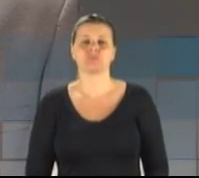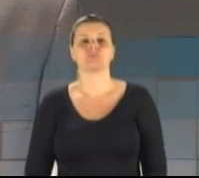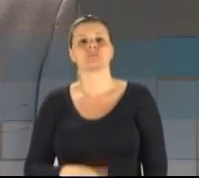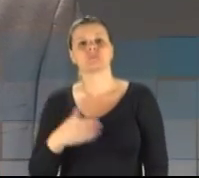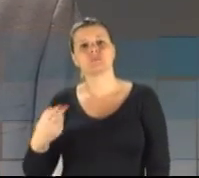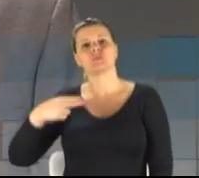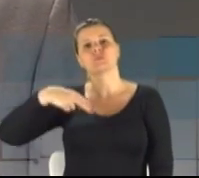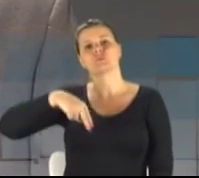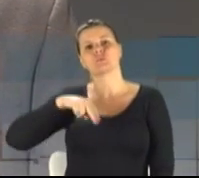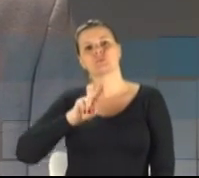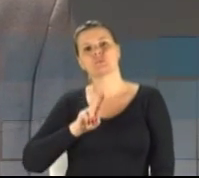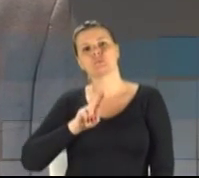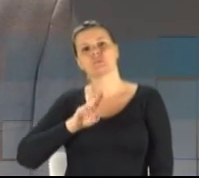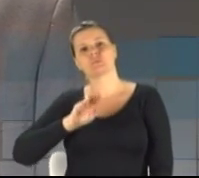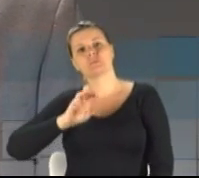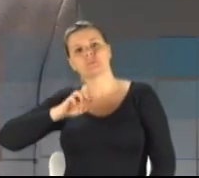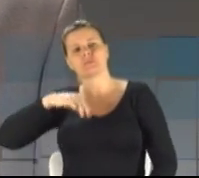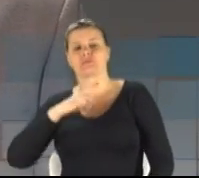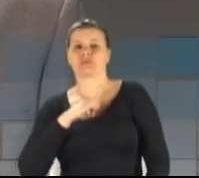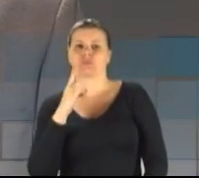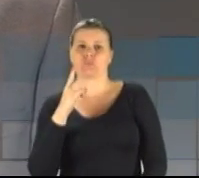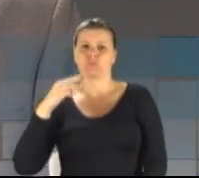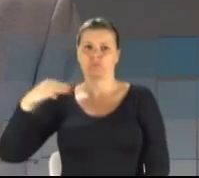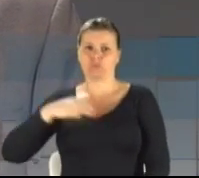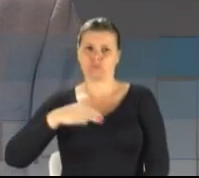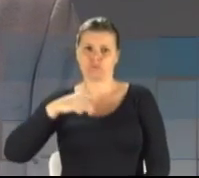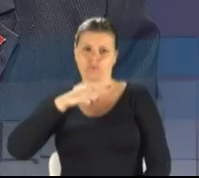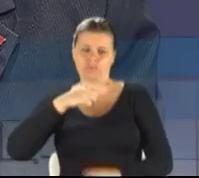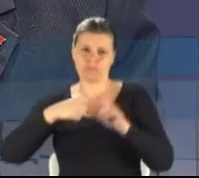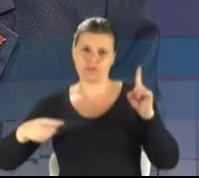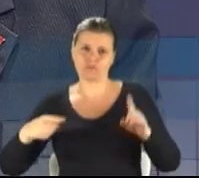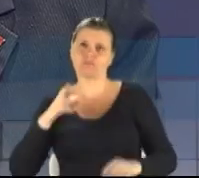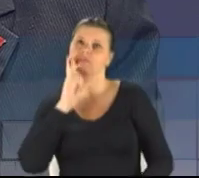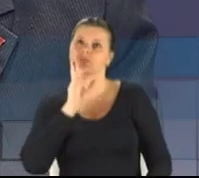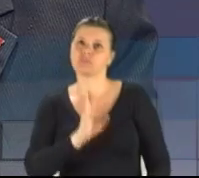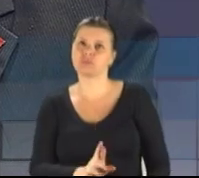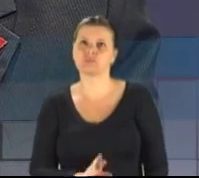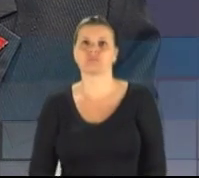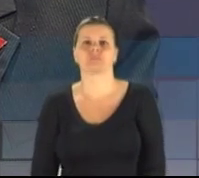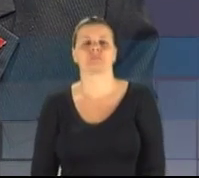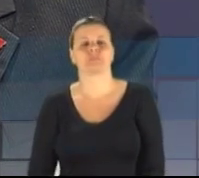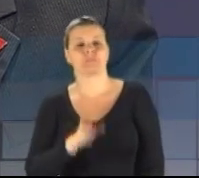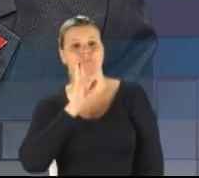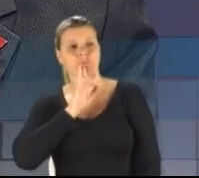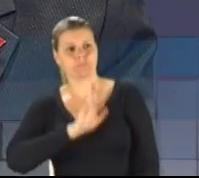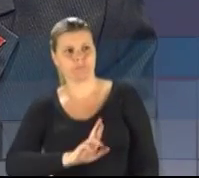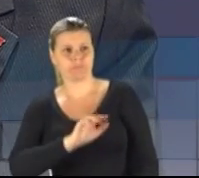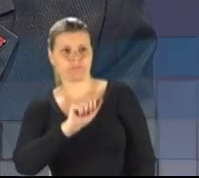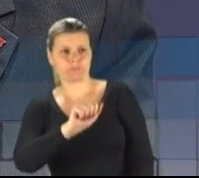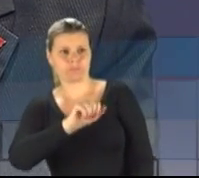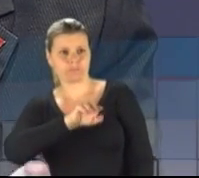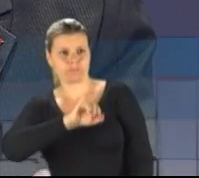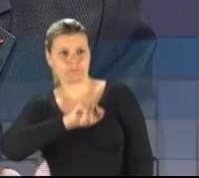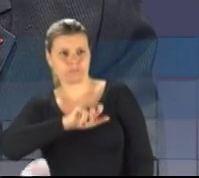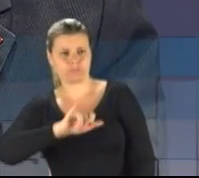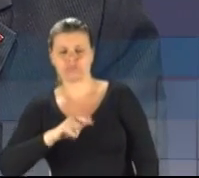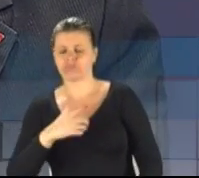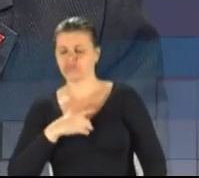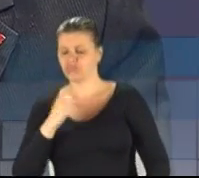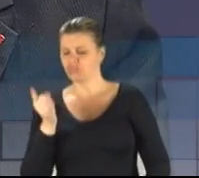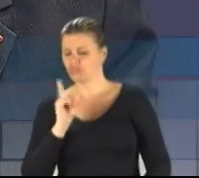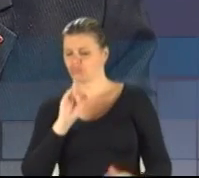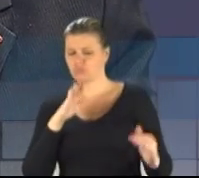Nubem Medeiros tem um minuto e meio para a resposta. Abigail, não concordo. Não